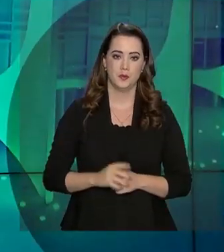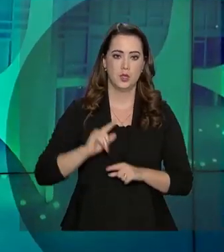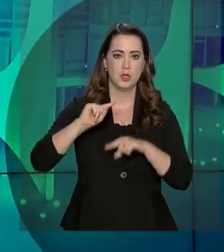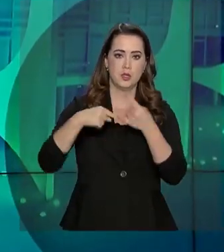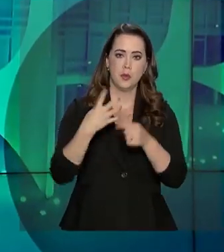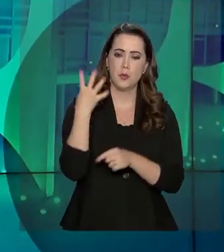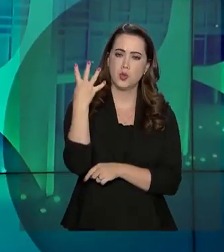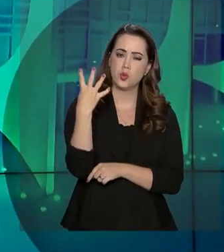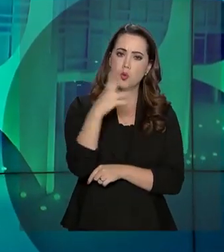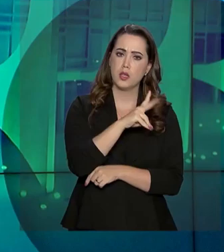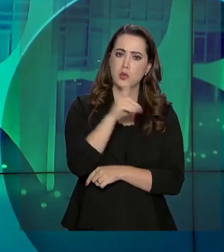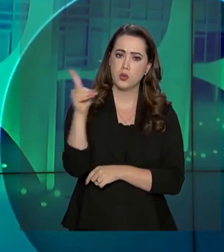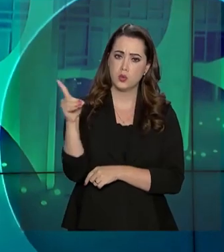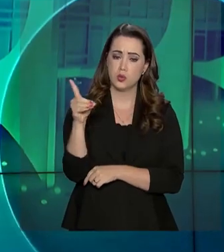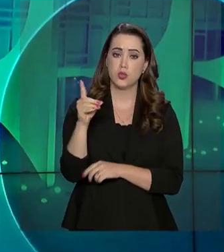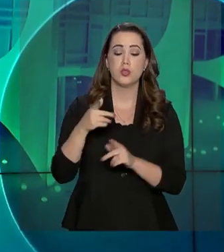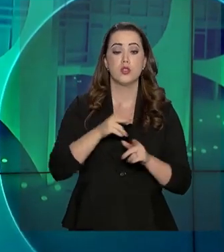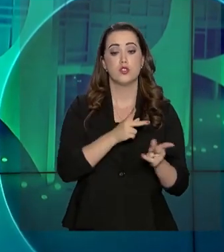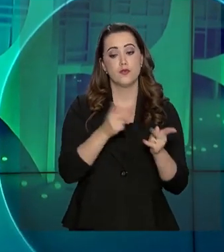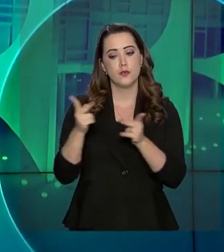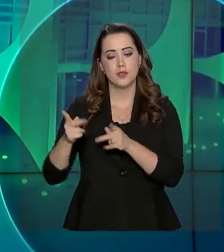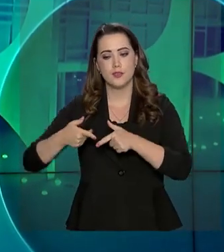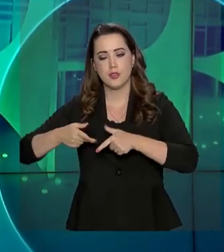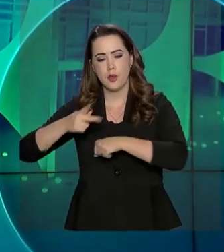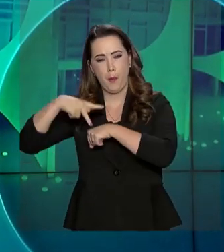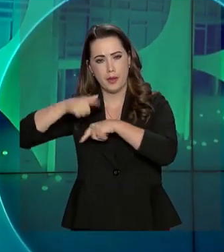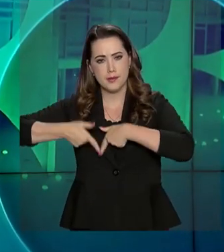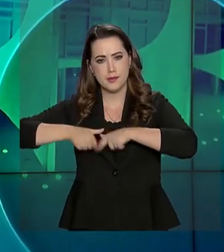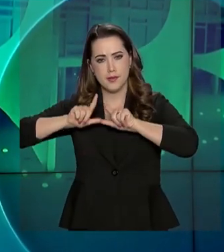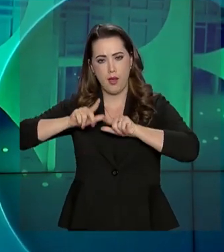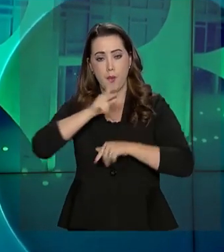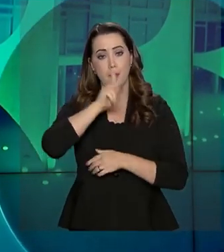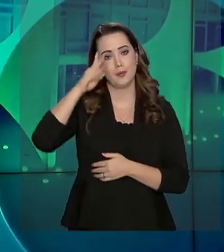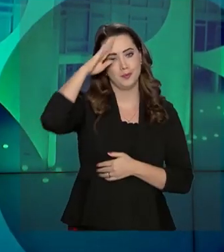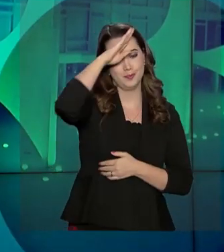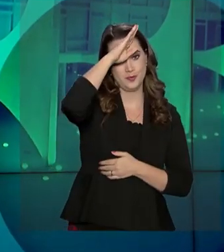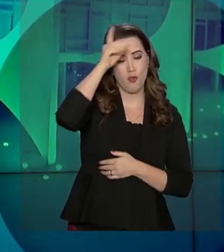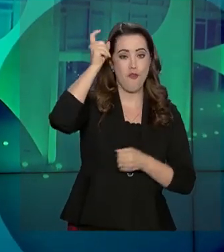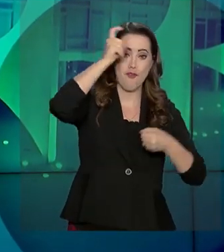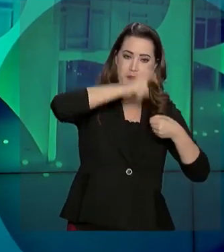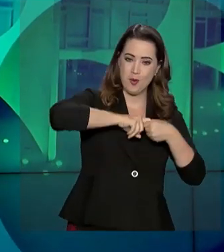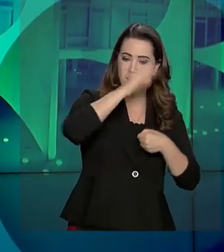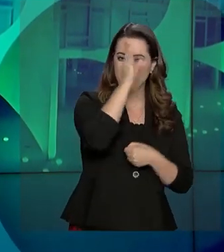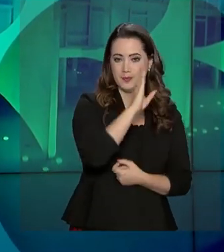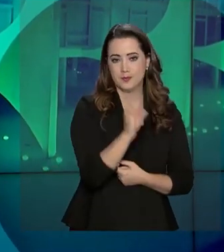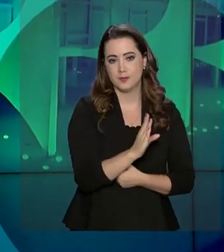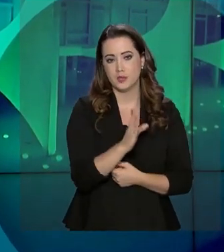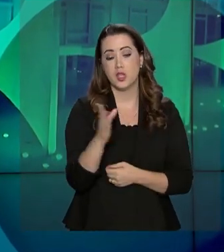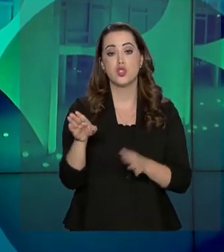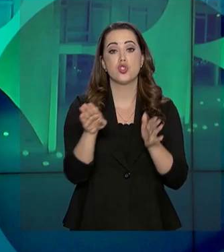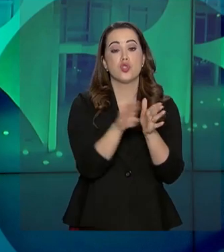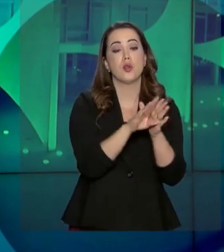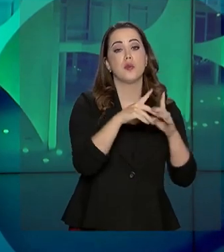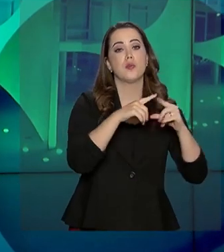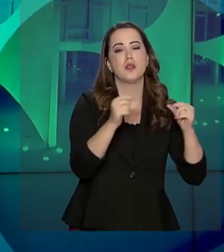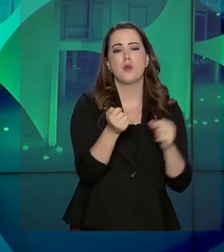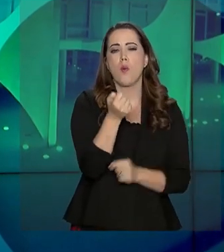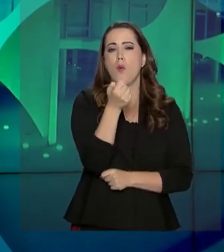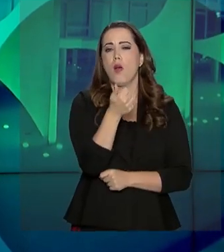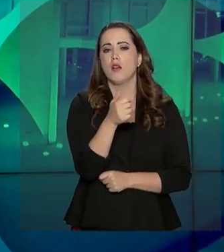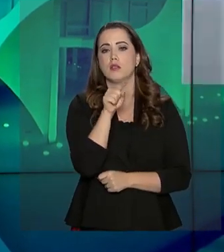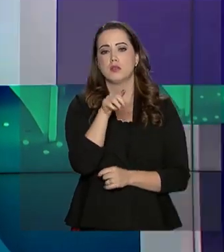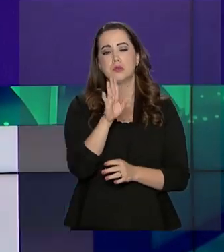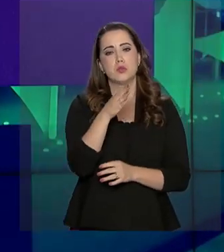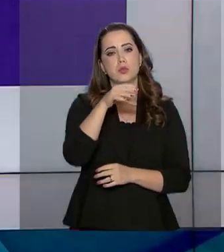Após quatro dias de visita a Israel, o presidente Jair Bolsonaro está de volta ao Brasil. Ele desembarca em Brasília daqui a